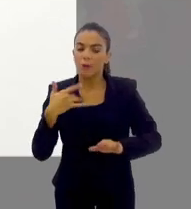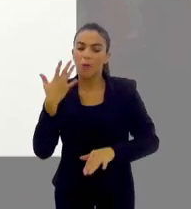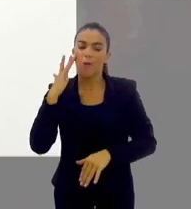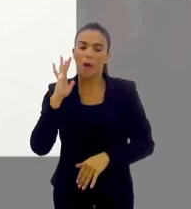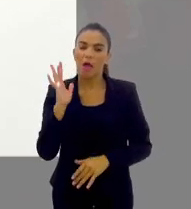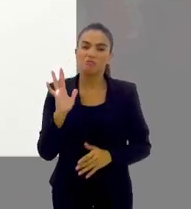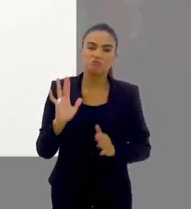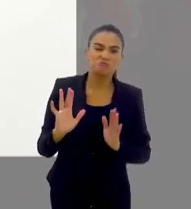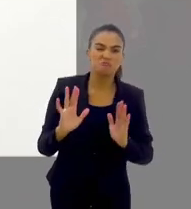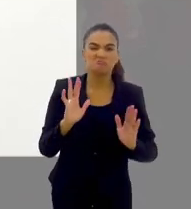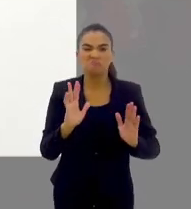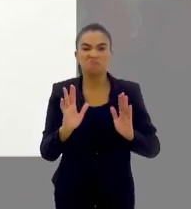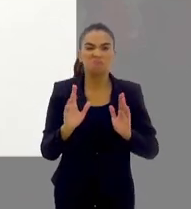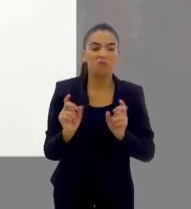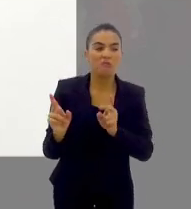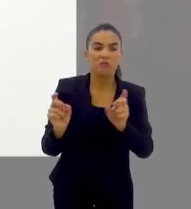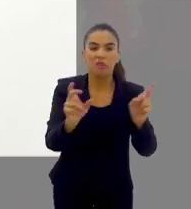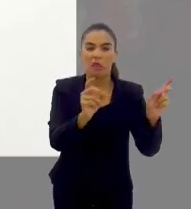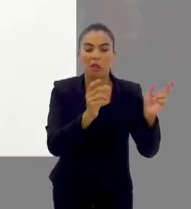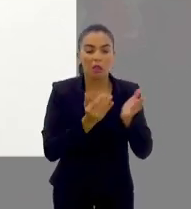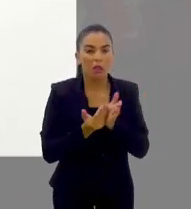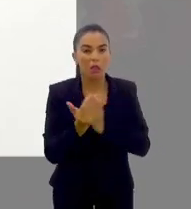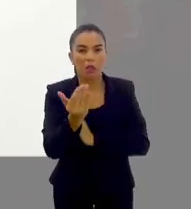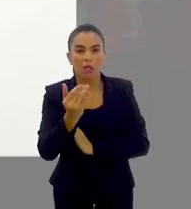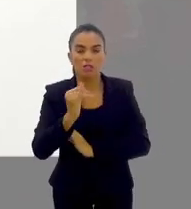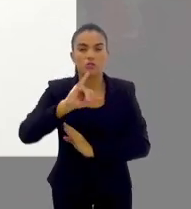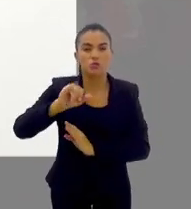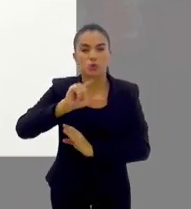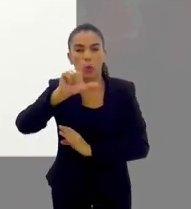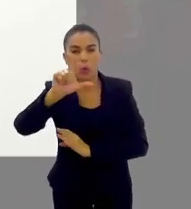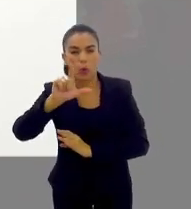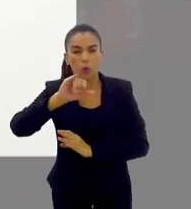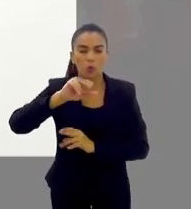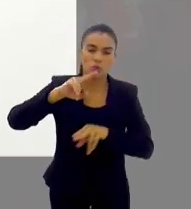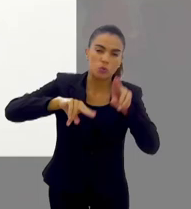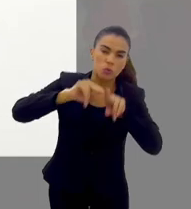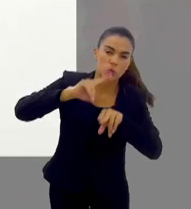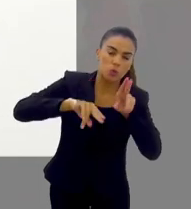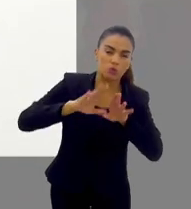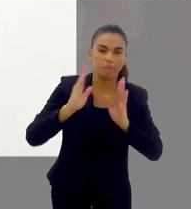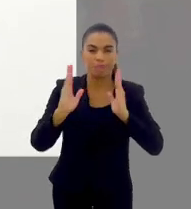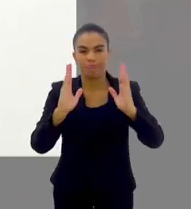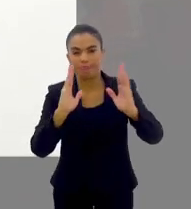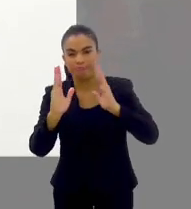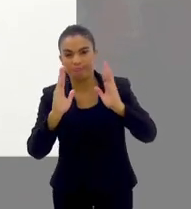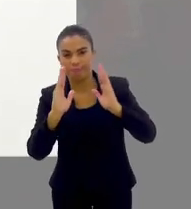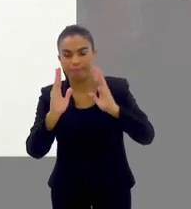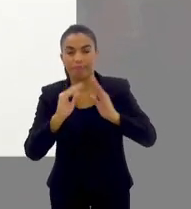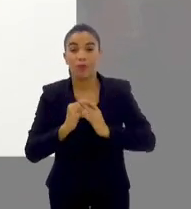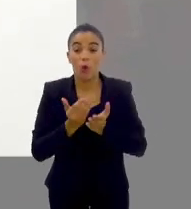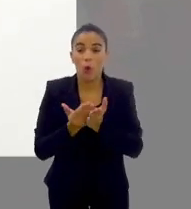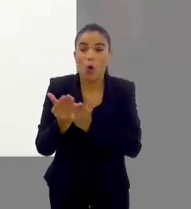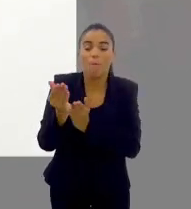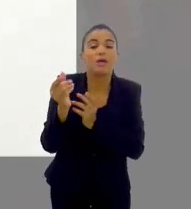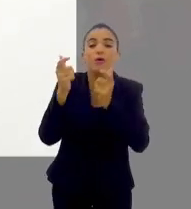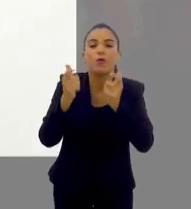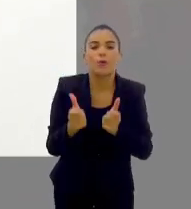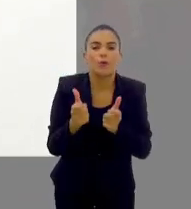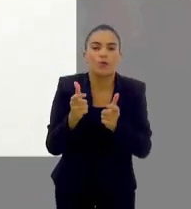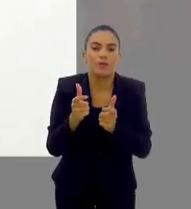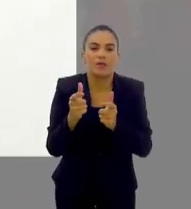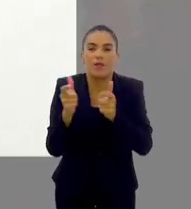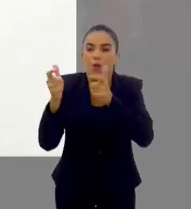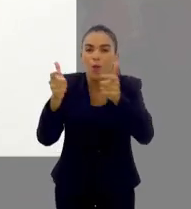mas parece que ela vai chegar aí no mercado também, como você comentou, a partir do segundo semestre, provavelmente no início na rede